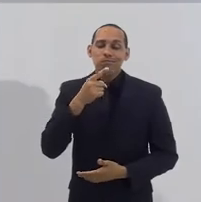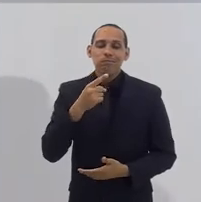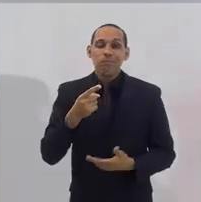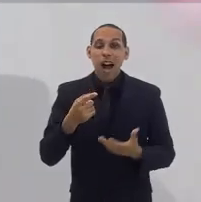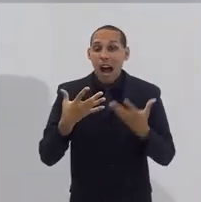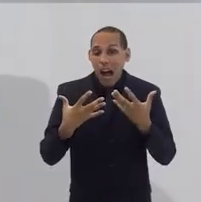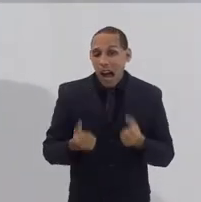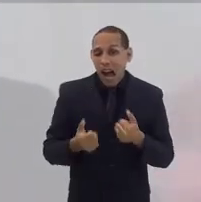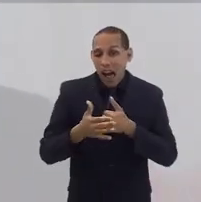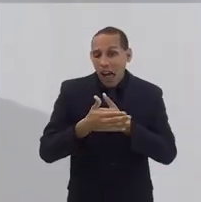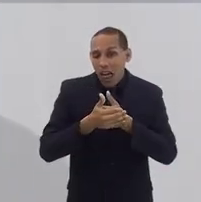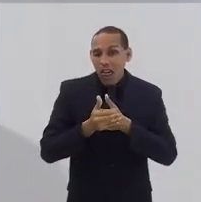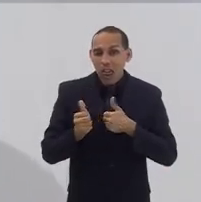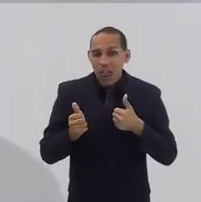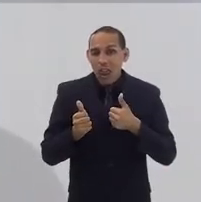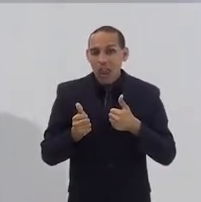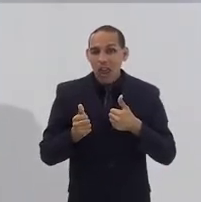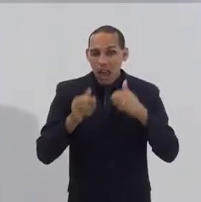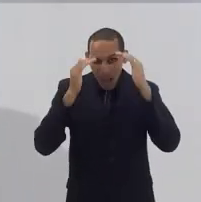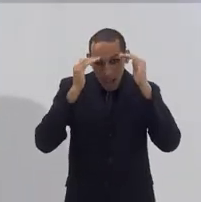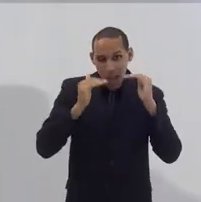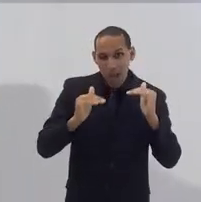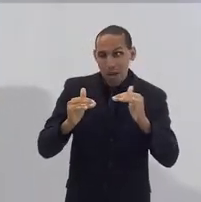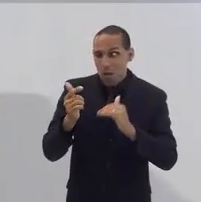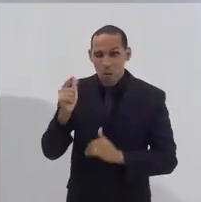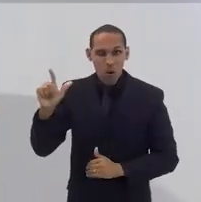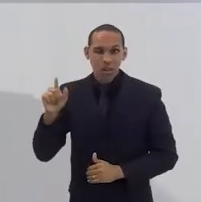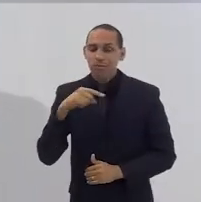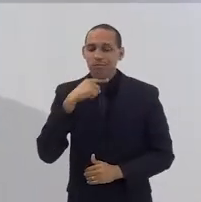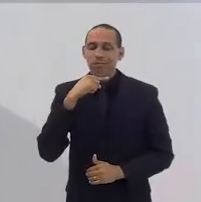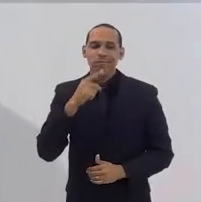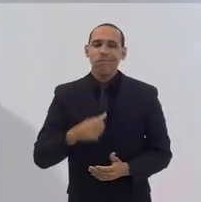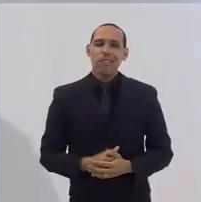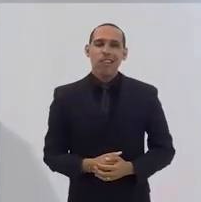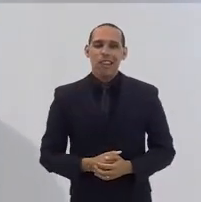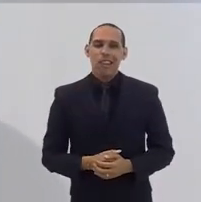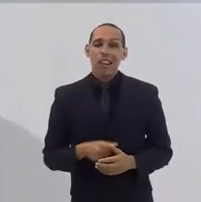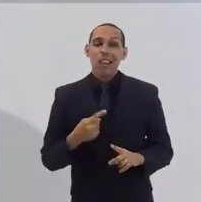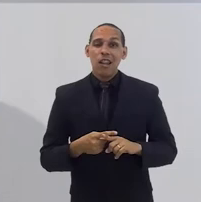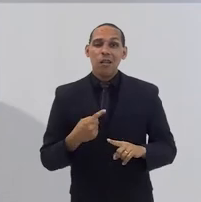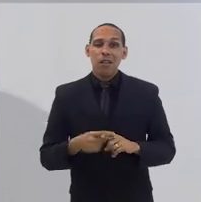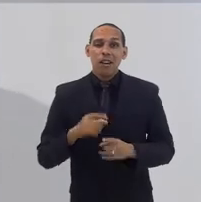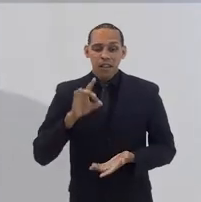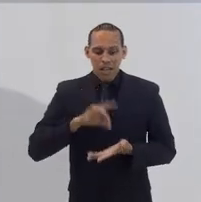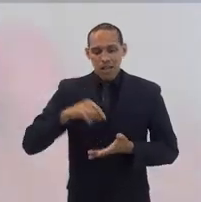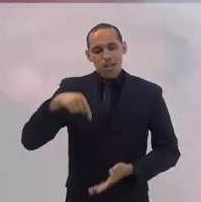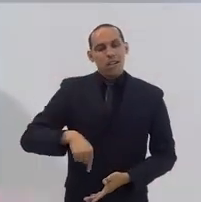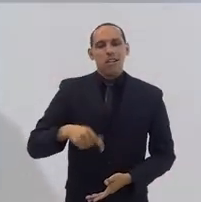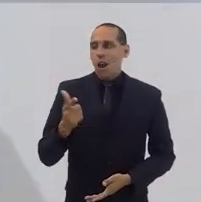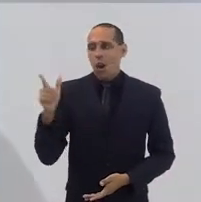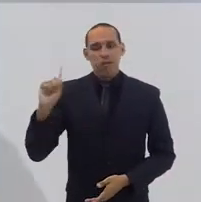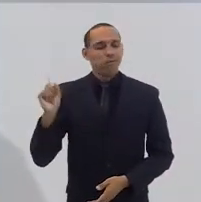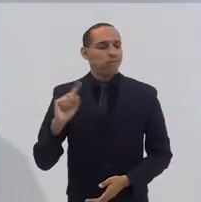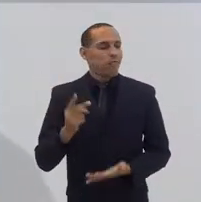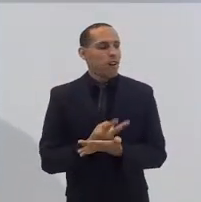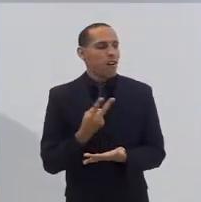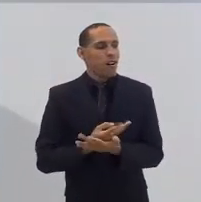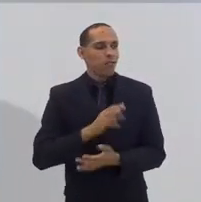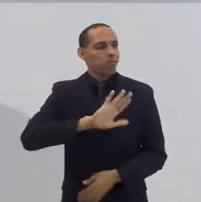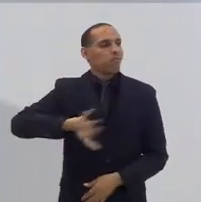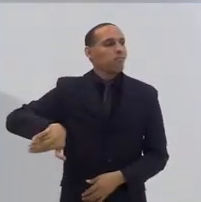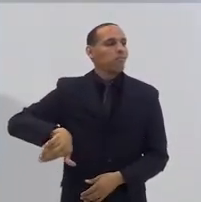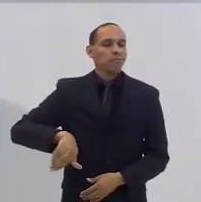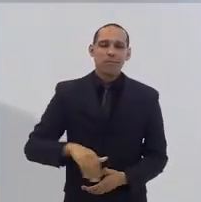consegue acolher e respeitar a experiência do outro. Porque, no fundo, a verdade só está aqui e